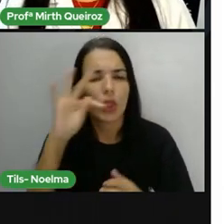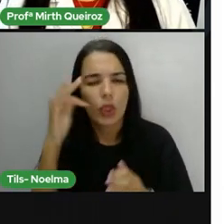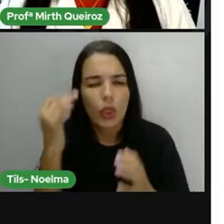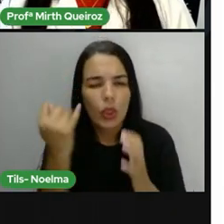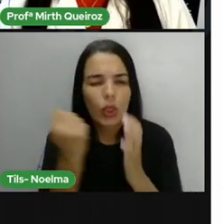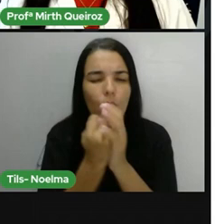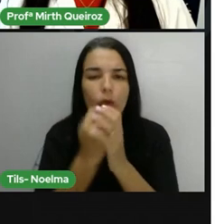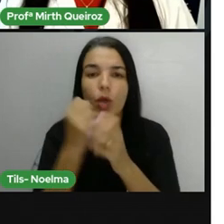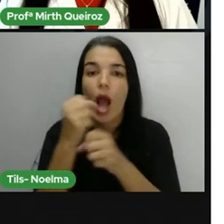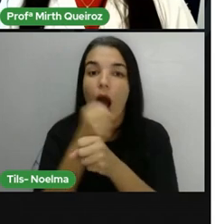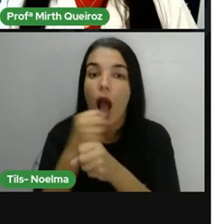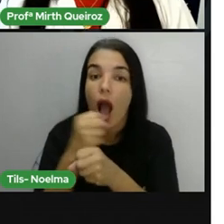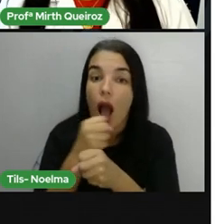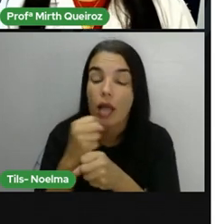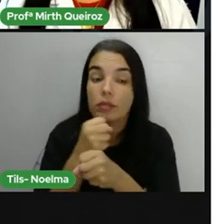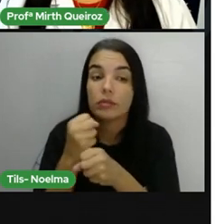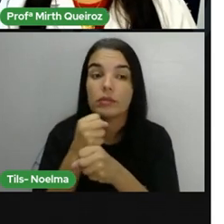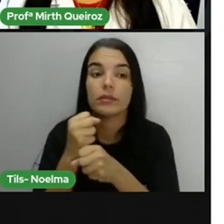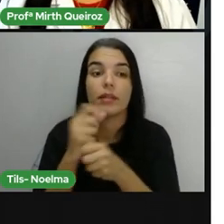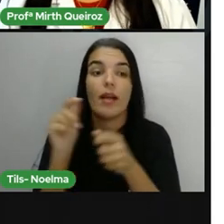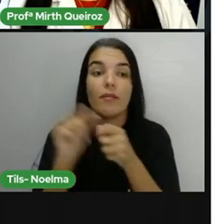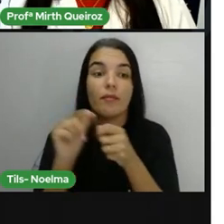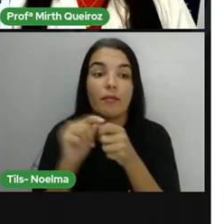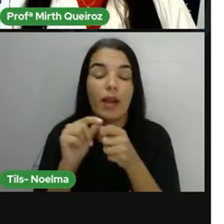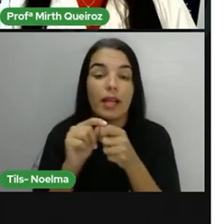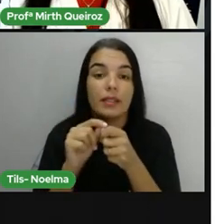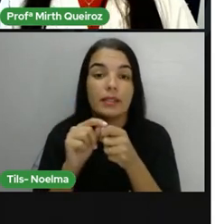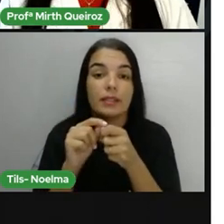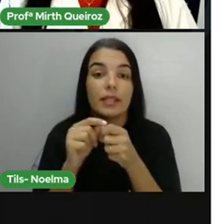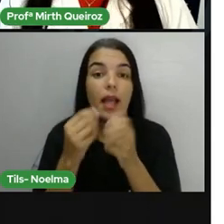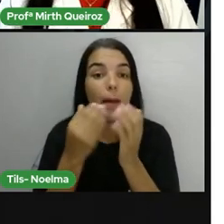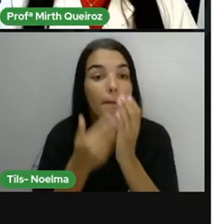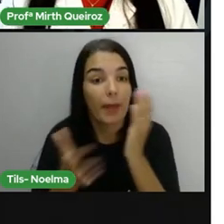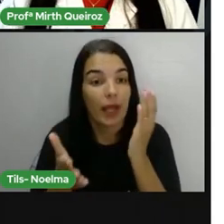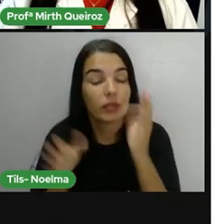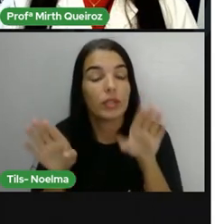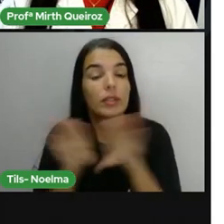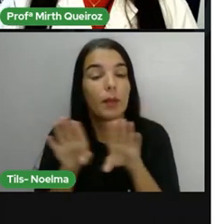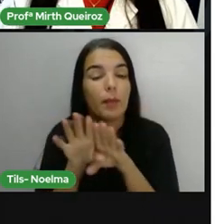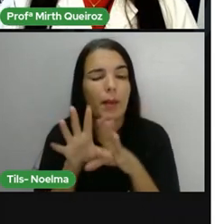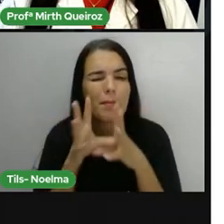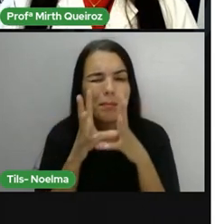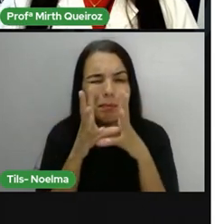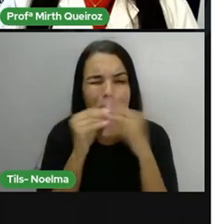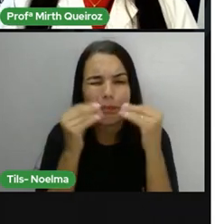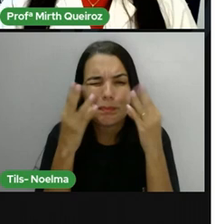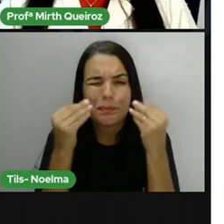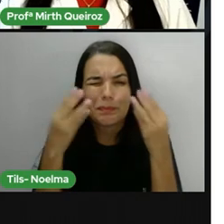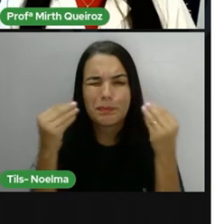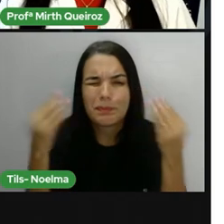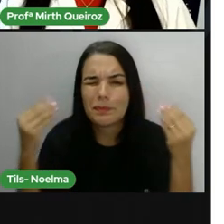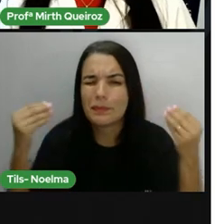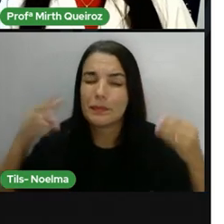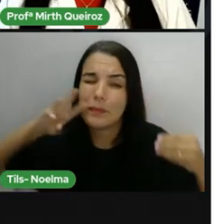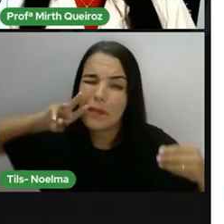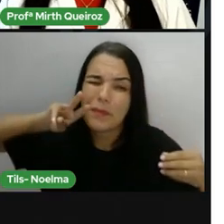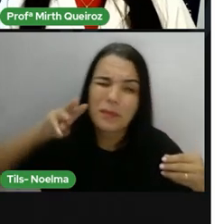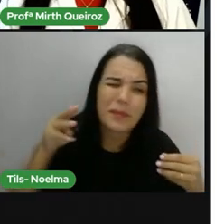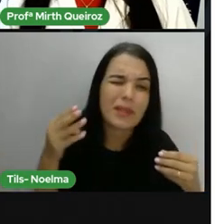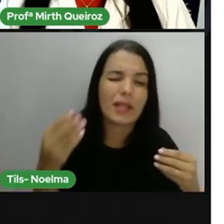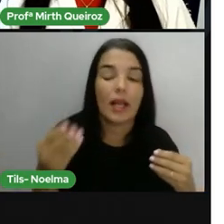produz e se perde milhares de toneladas de frutas. Seja nas propriedades ou na